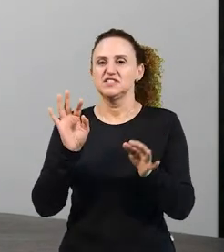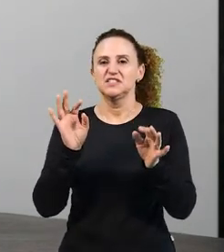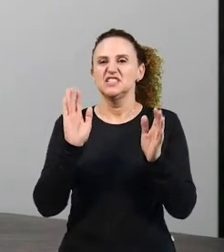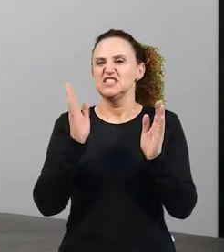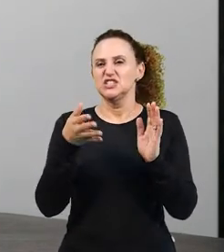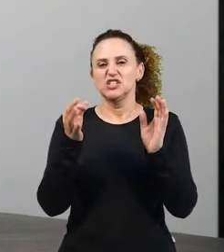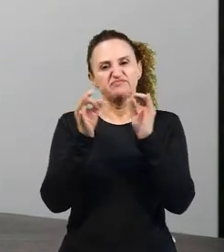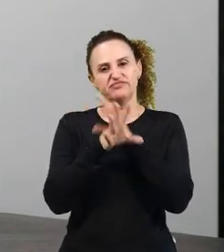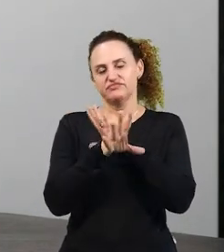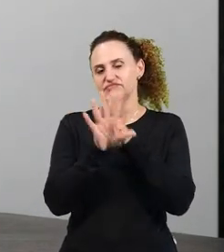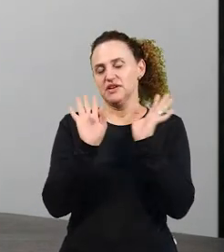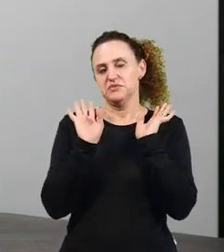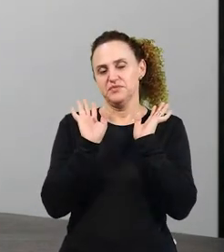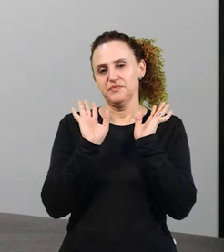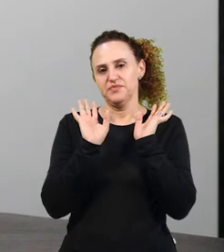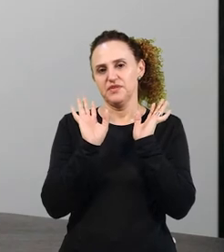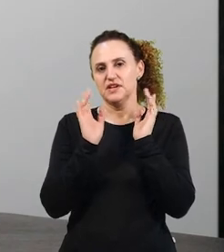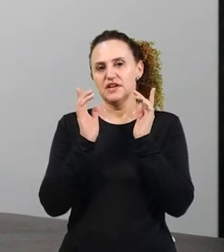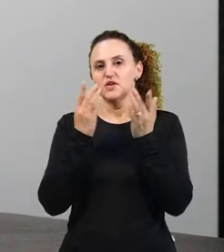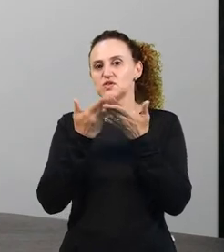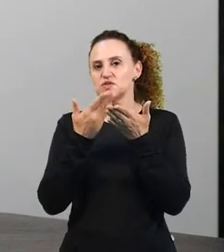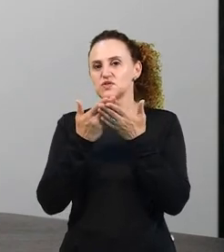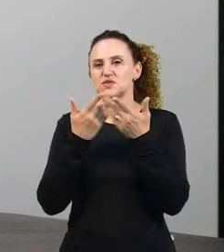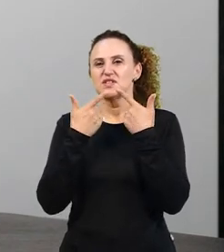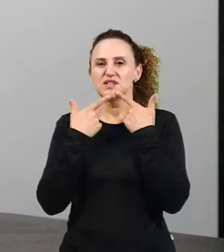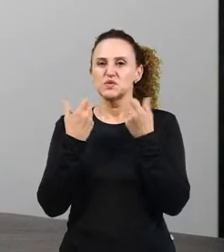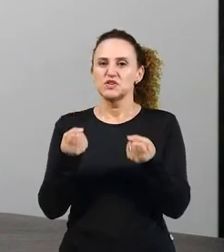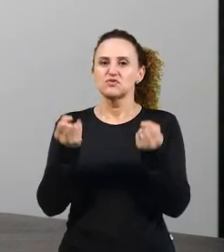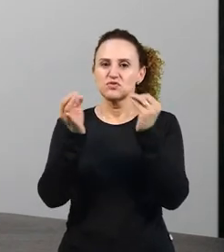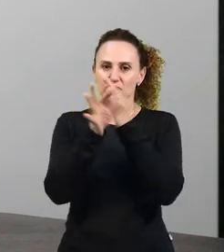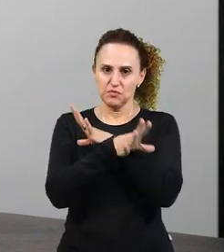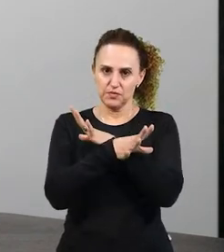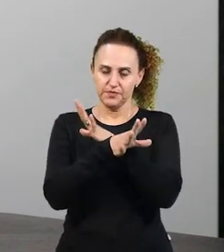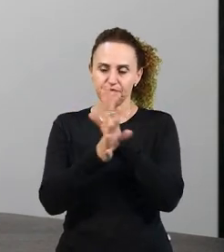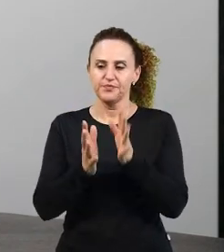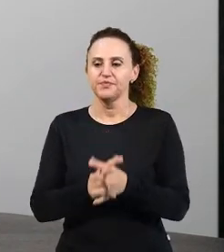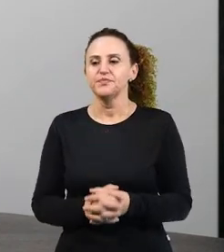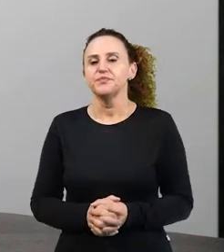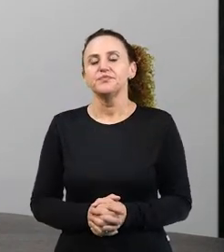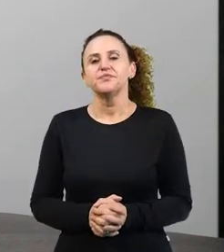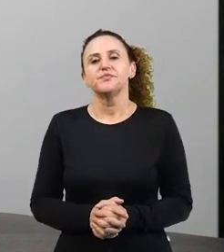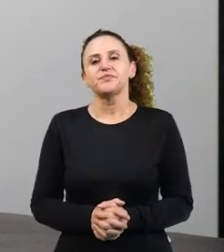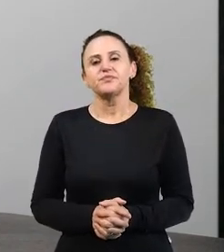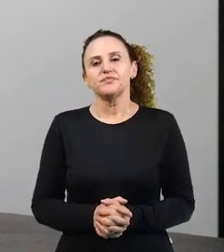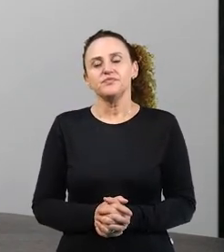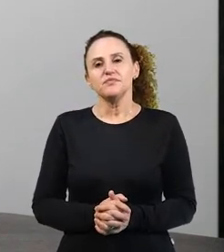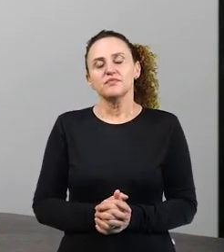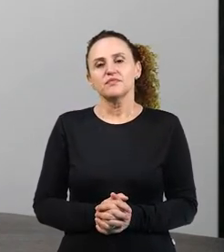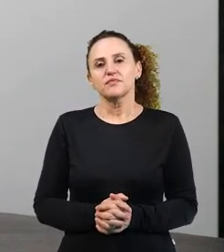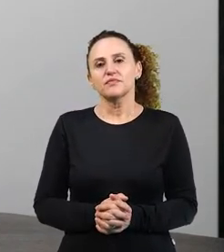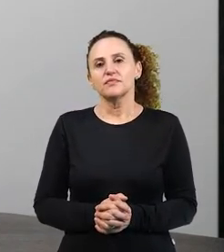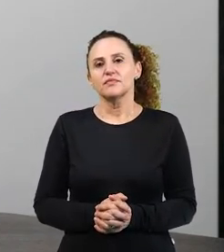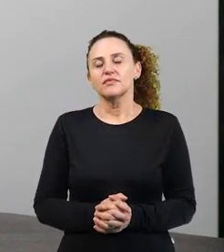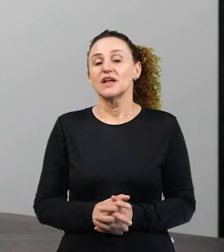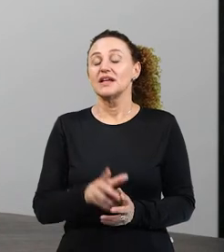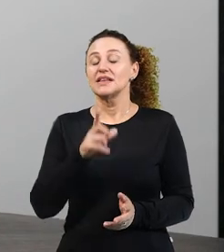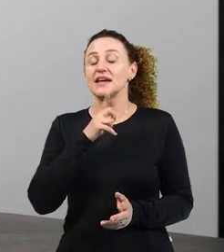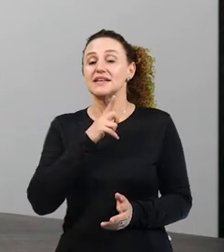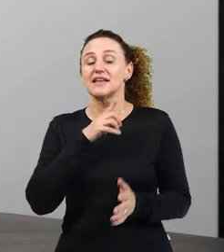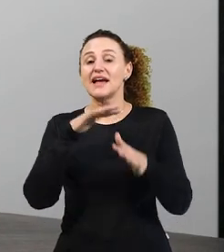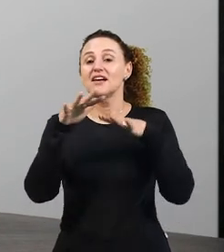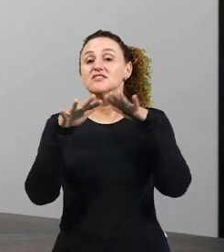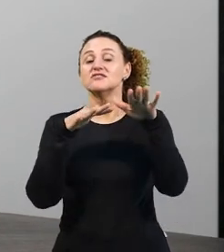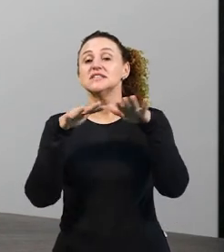os estudos linguísticos já mostrou que não é mais, tá? Então, aí a flexão do